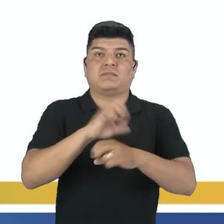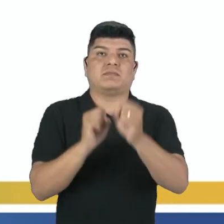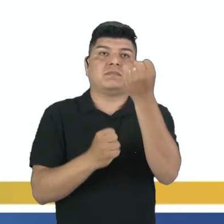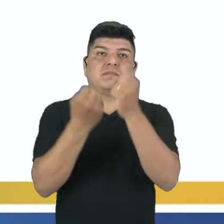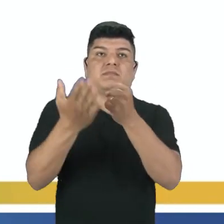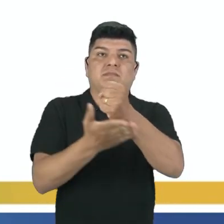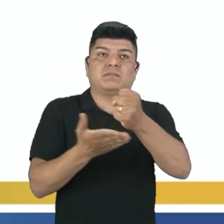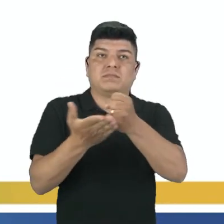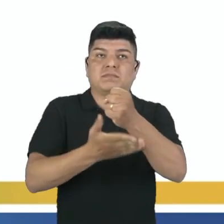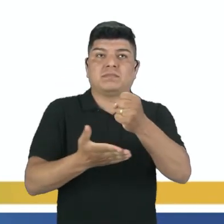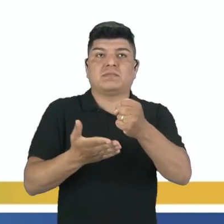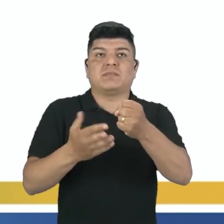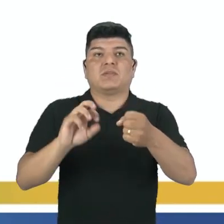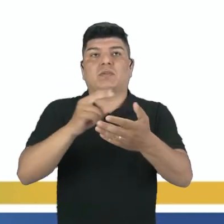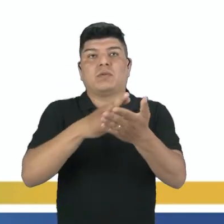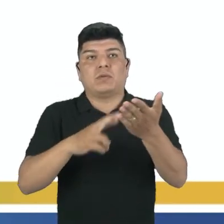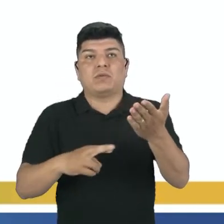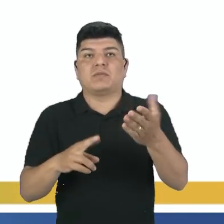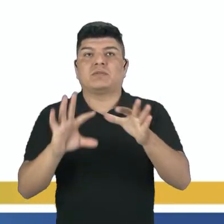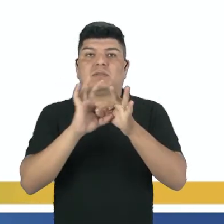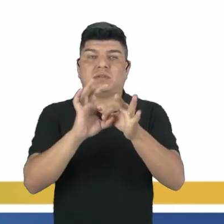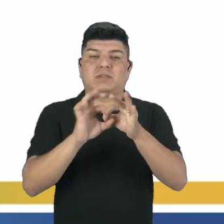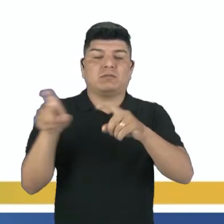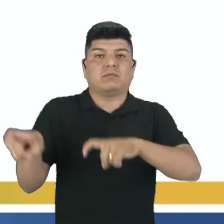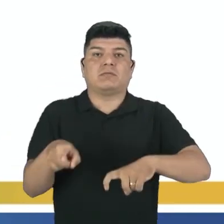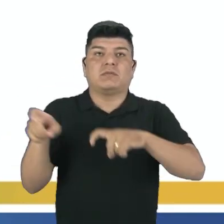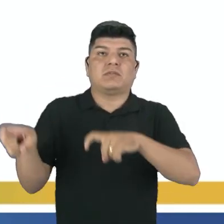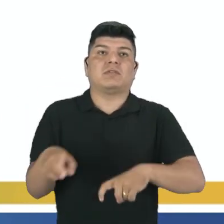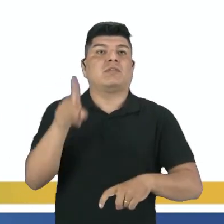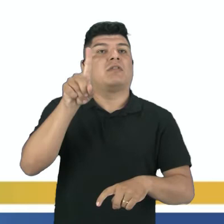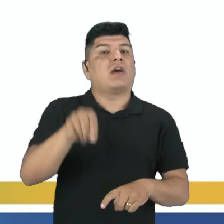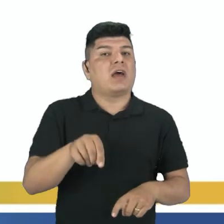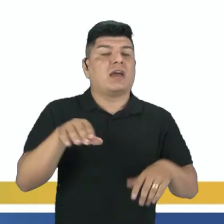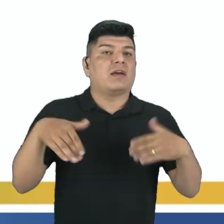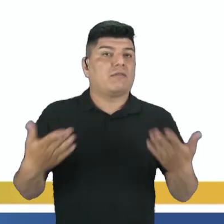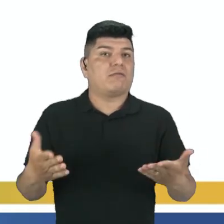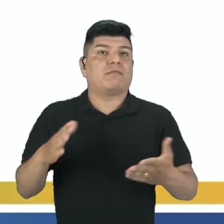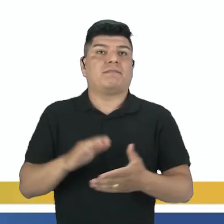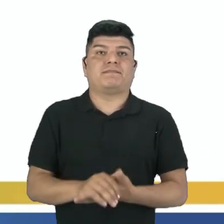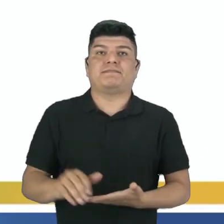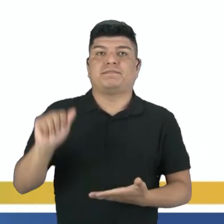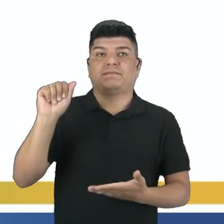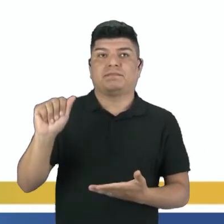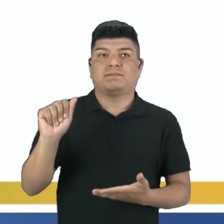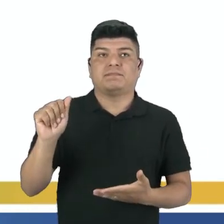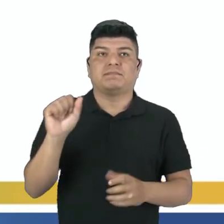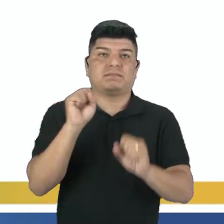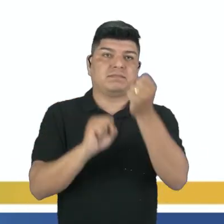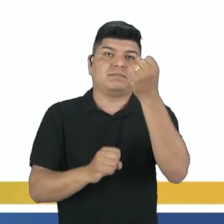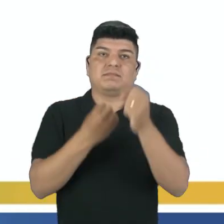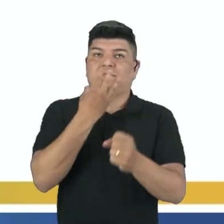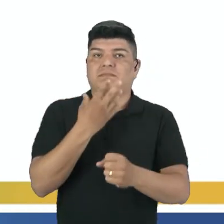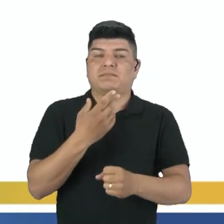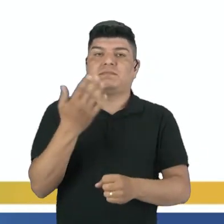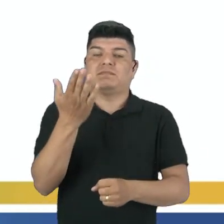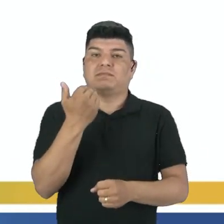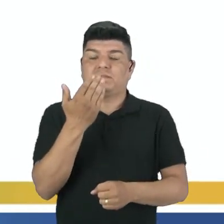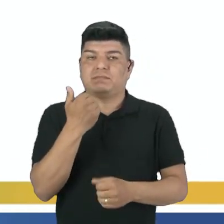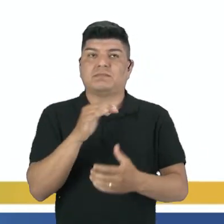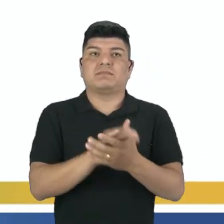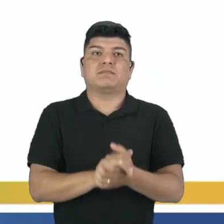indústrias de base ou de recursos ligados à agricultura, E, letra A, indústria de bens de consumo.